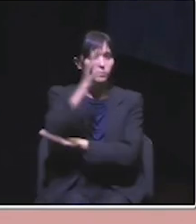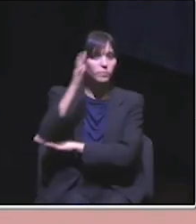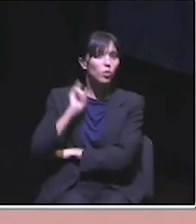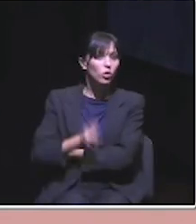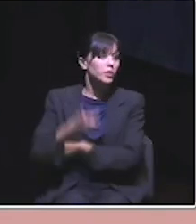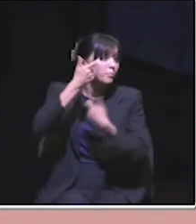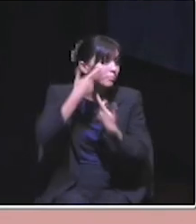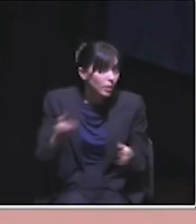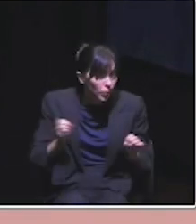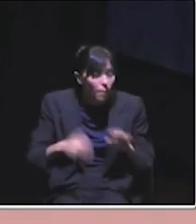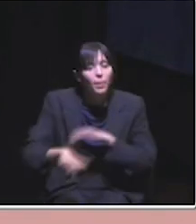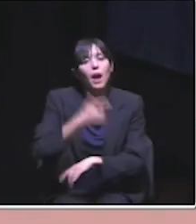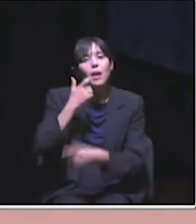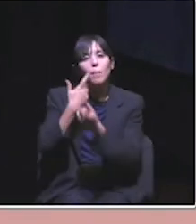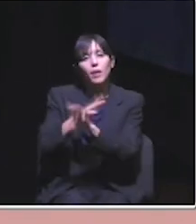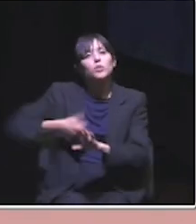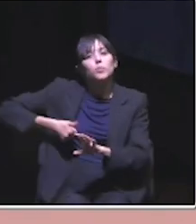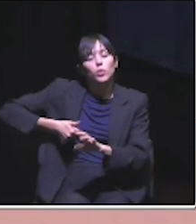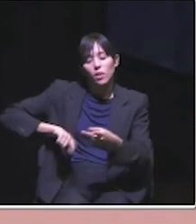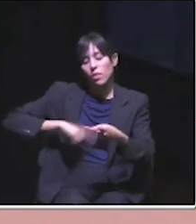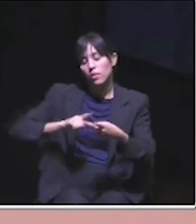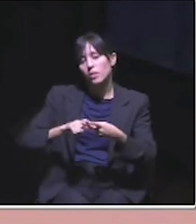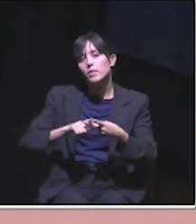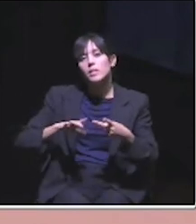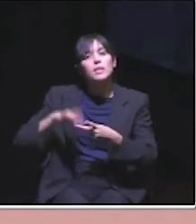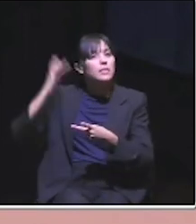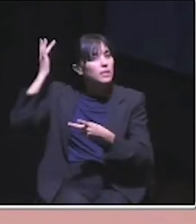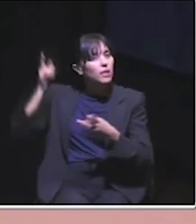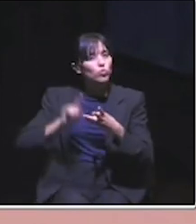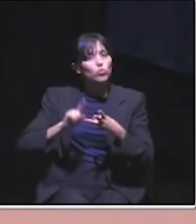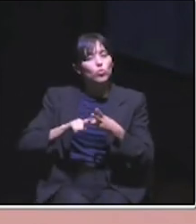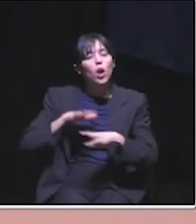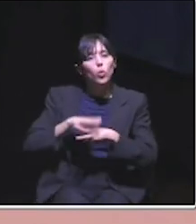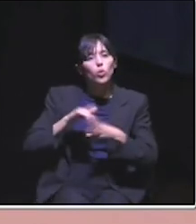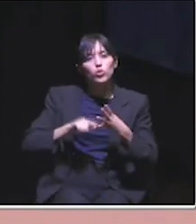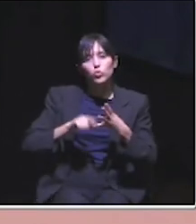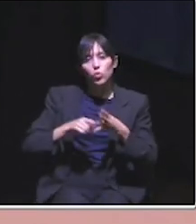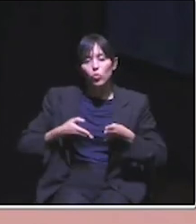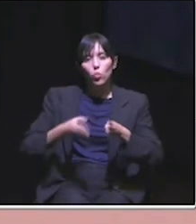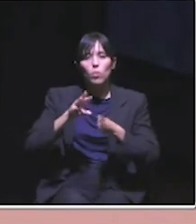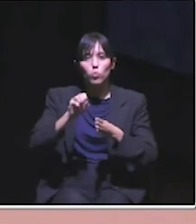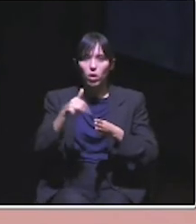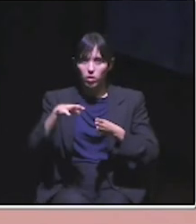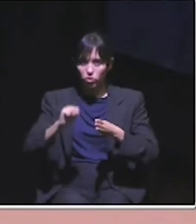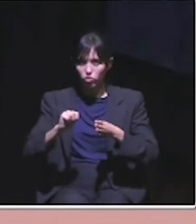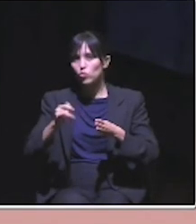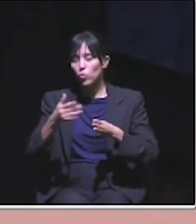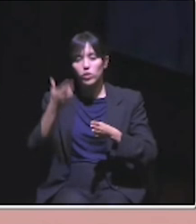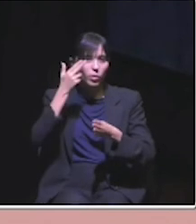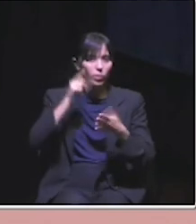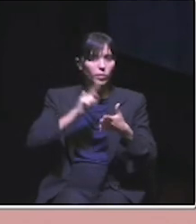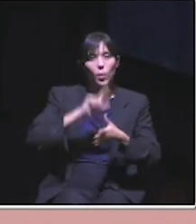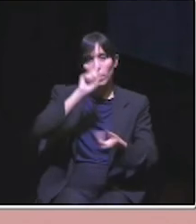surpresa, a Zona da Baixa surge como prioridade, mas também Santos, Arroios, Amorais Soares, Bairro Alto ou Campo do Rique. O que propomos